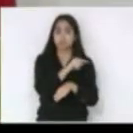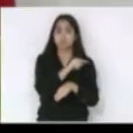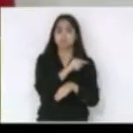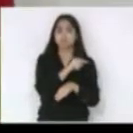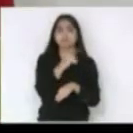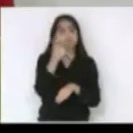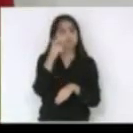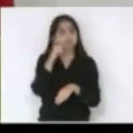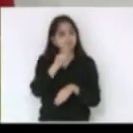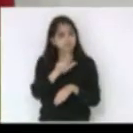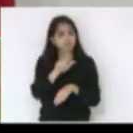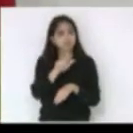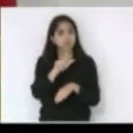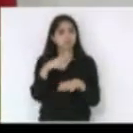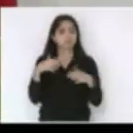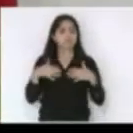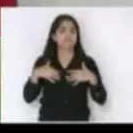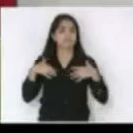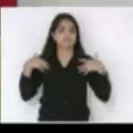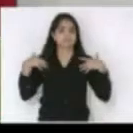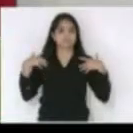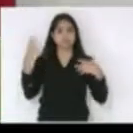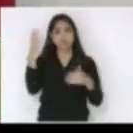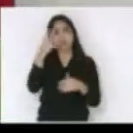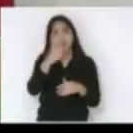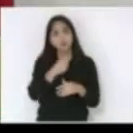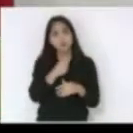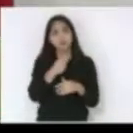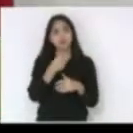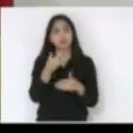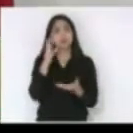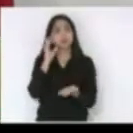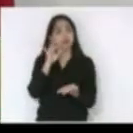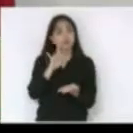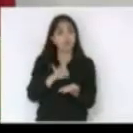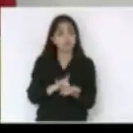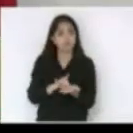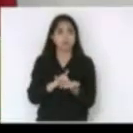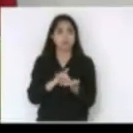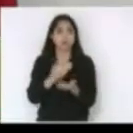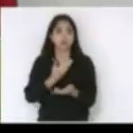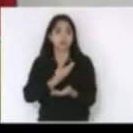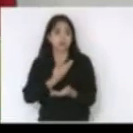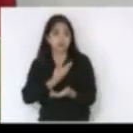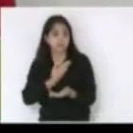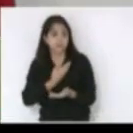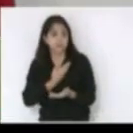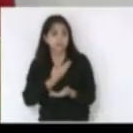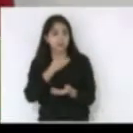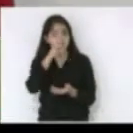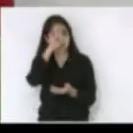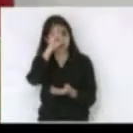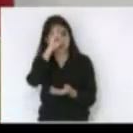conseguimos fazer uma linda homenagem pelo reconhecimento dos amigos do hospital